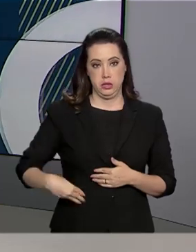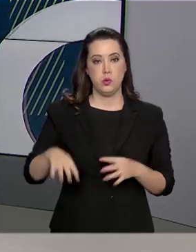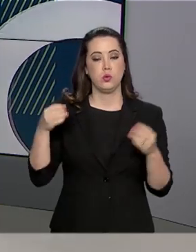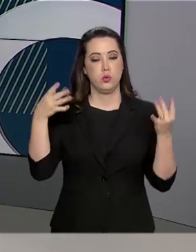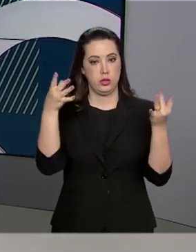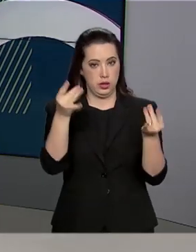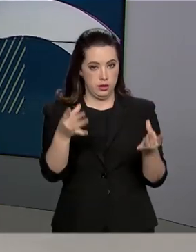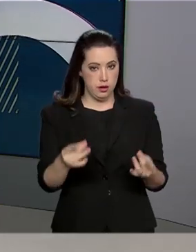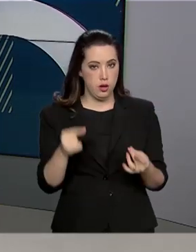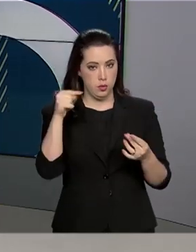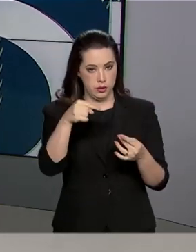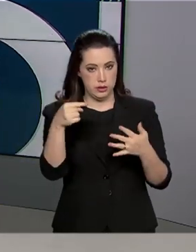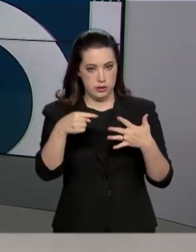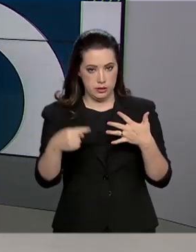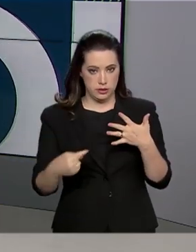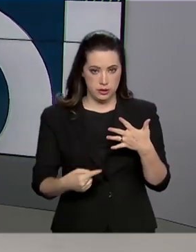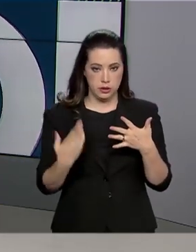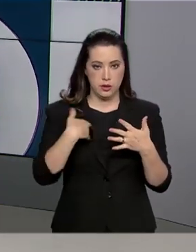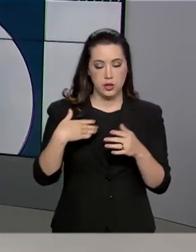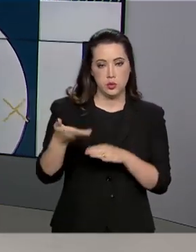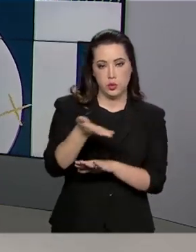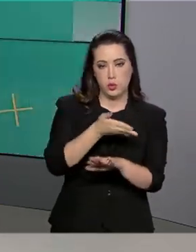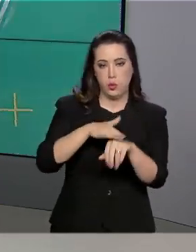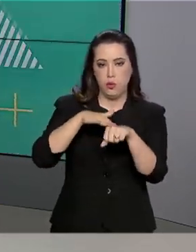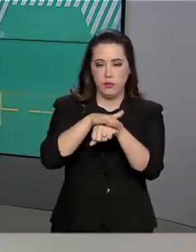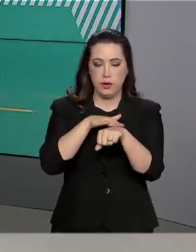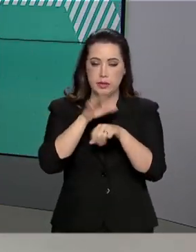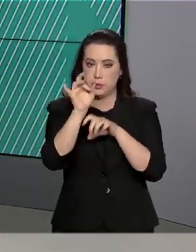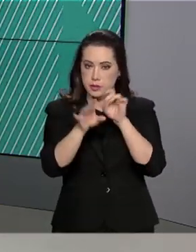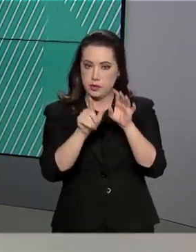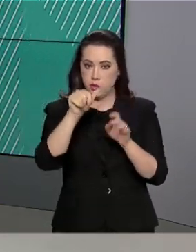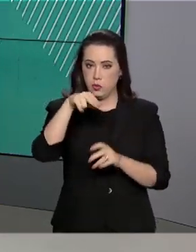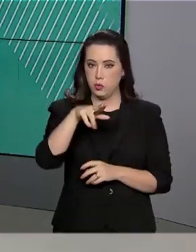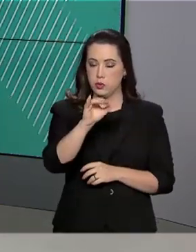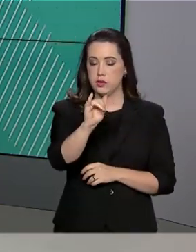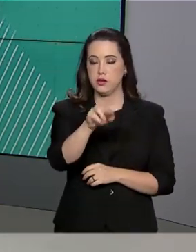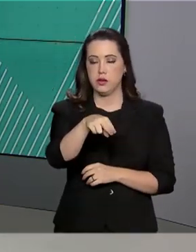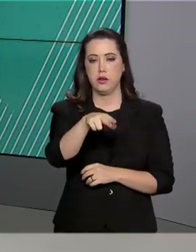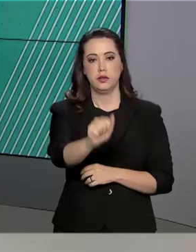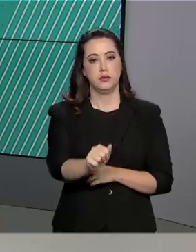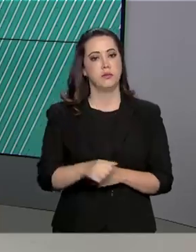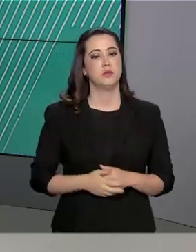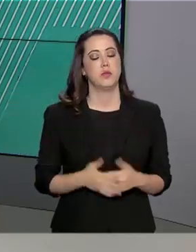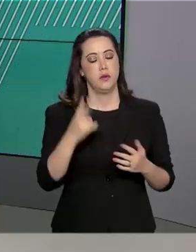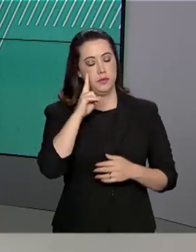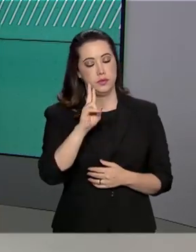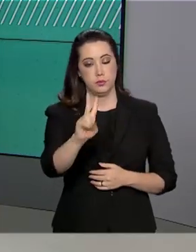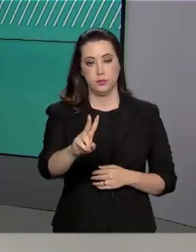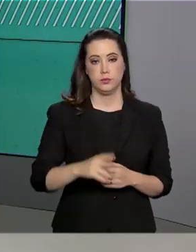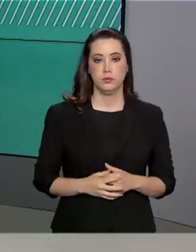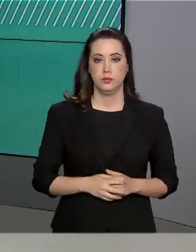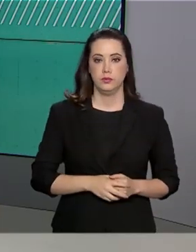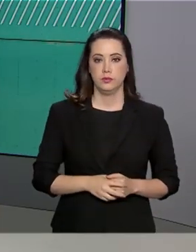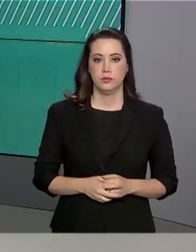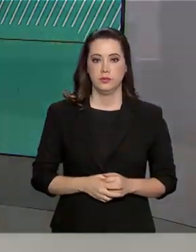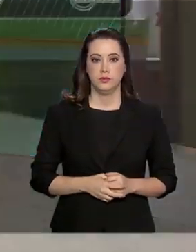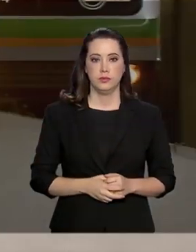falou sobre esse e outros assuntos numa conversa exclusiva com a repórter Luciana Colares de Holanda. Veja como foi.